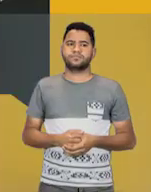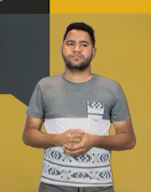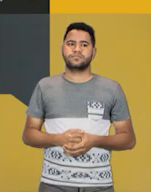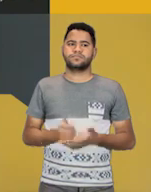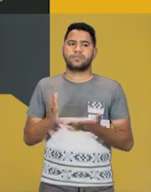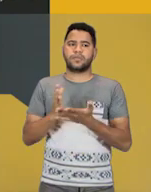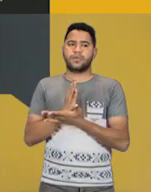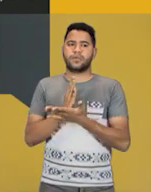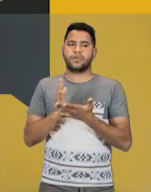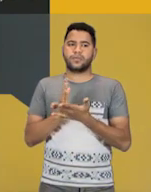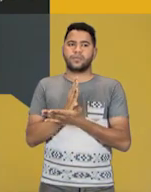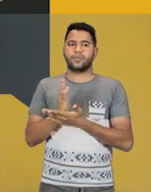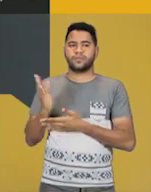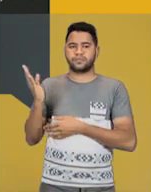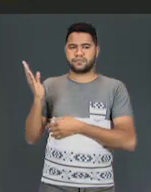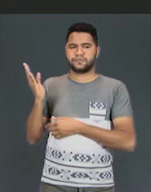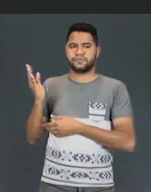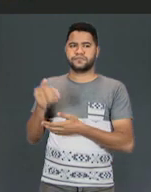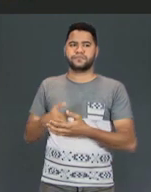Algumas obras aí.